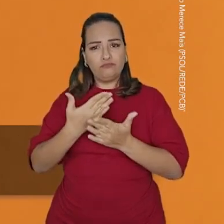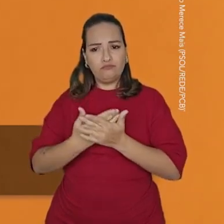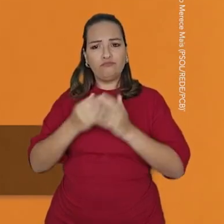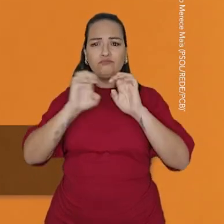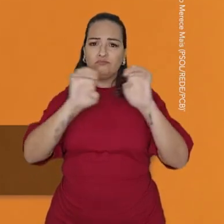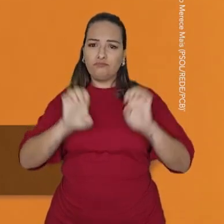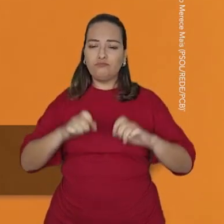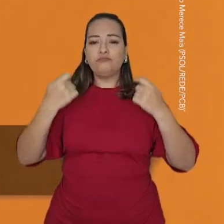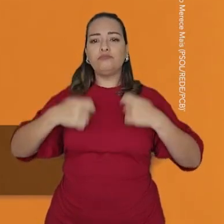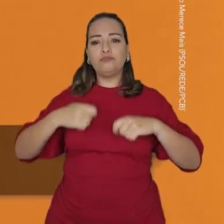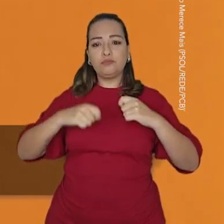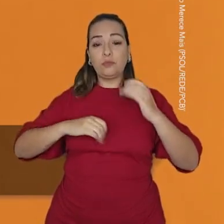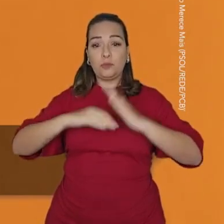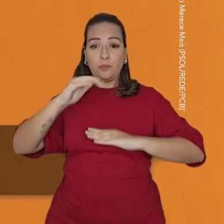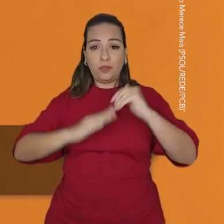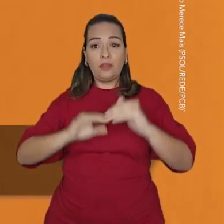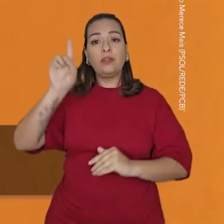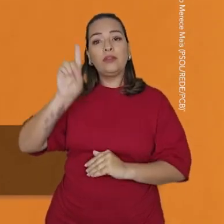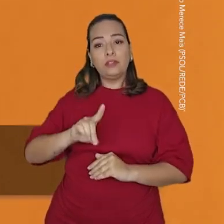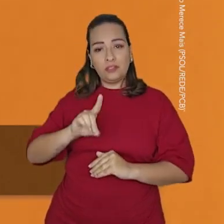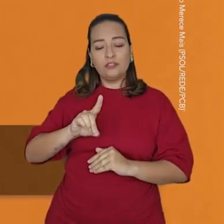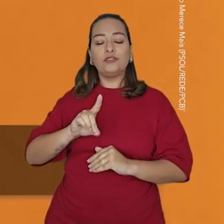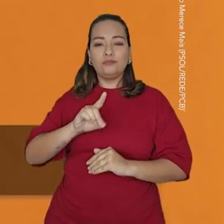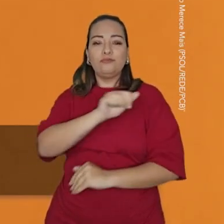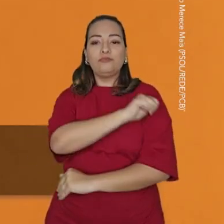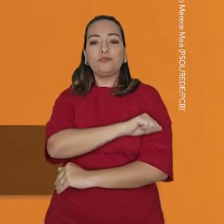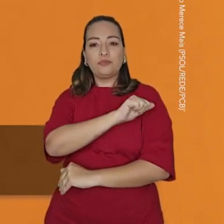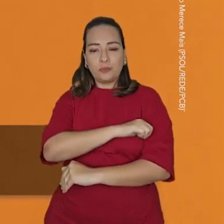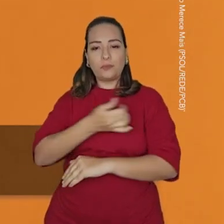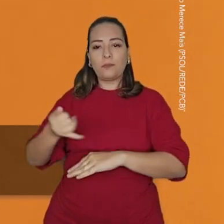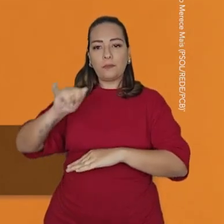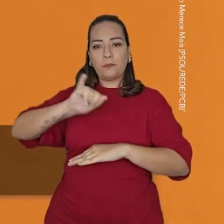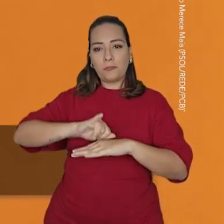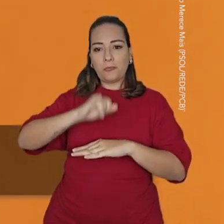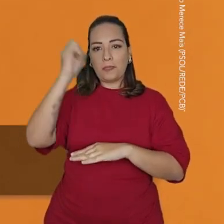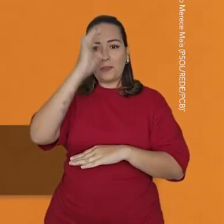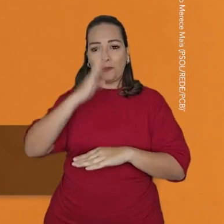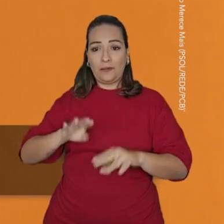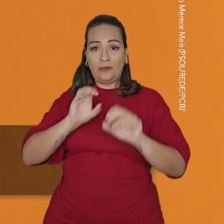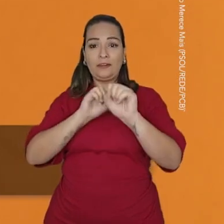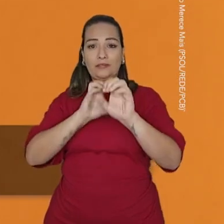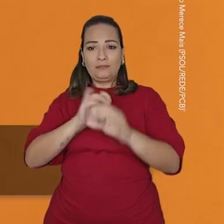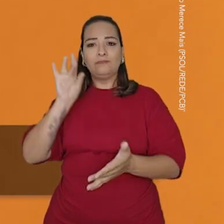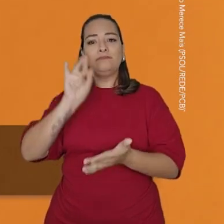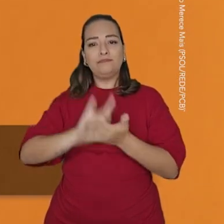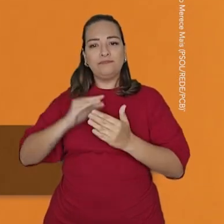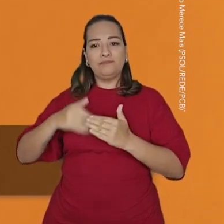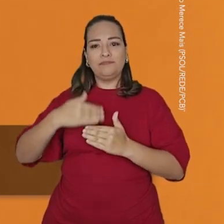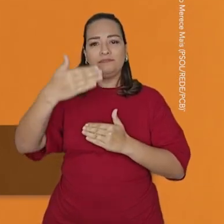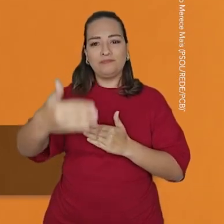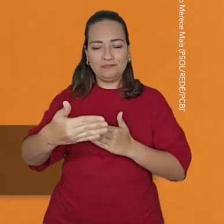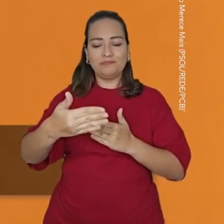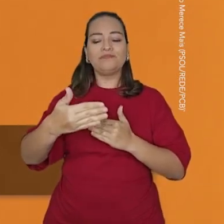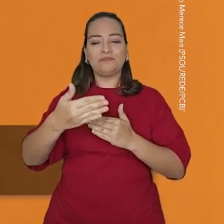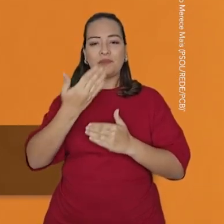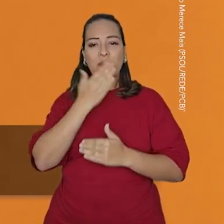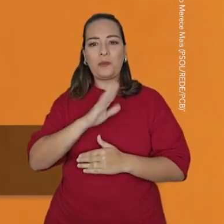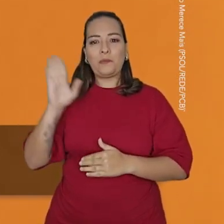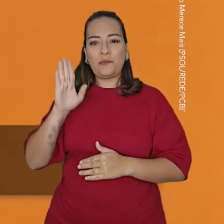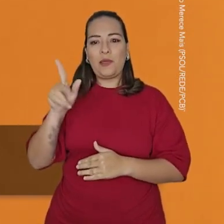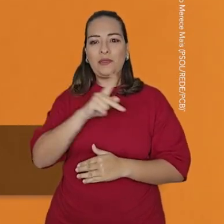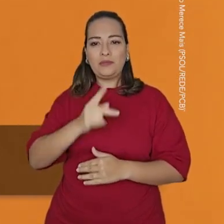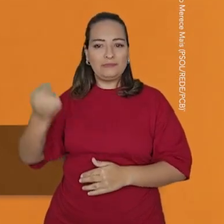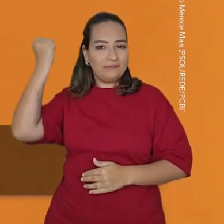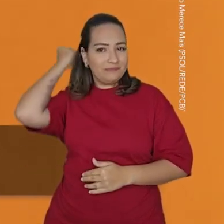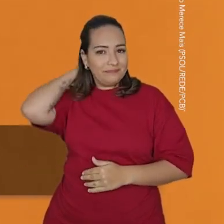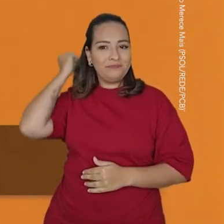escola com estrutura, todo profissional com direitos. O Rio vai ser a capital brasileira da educação. Não é caô nem fake news, é palavra de